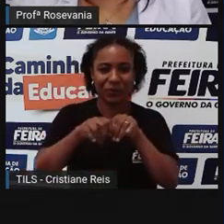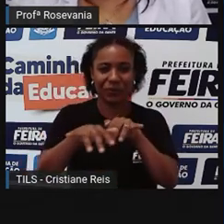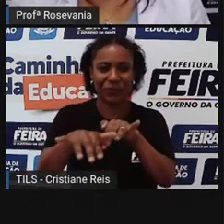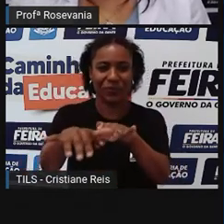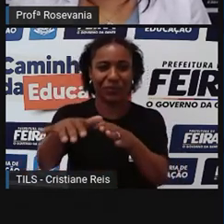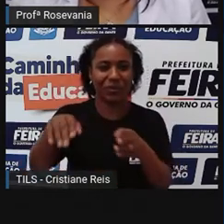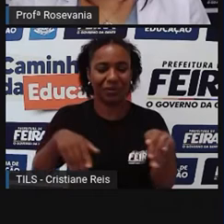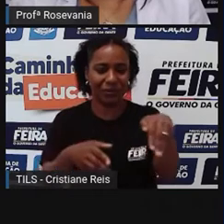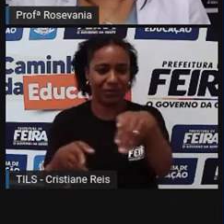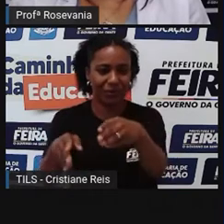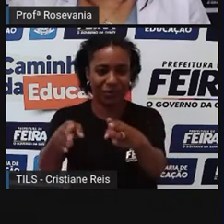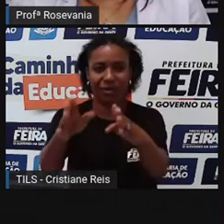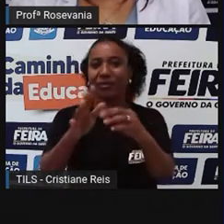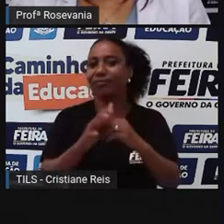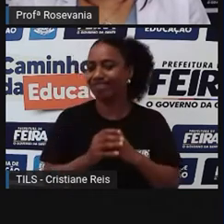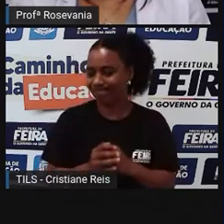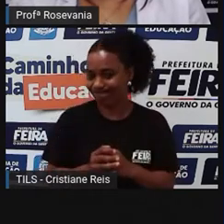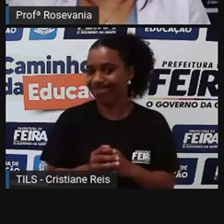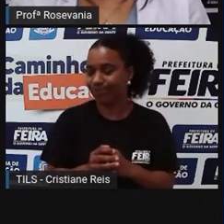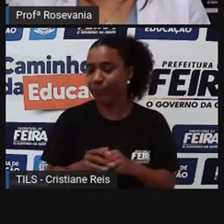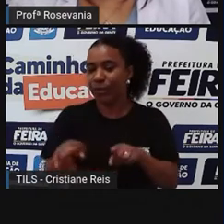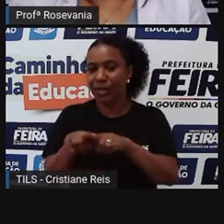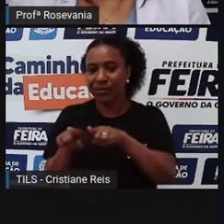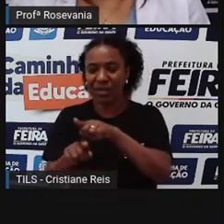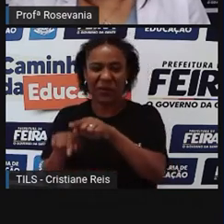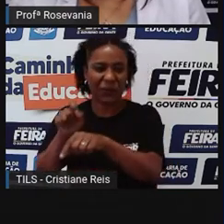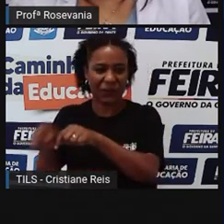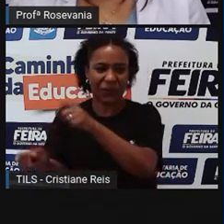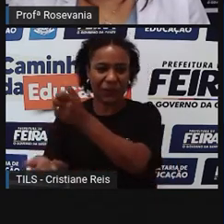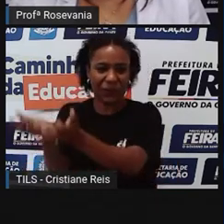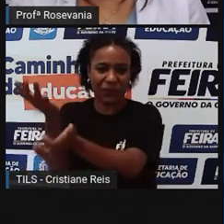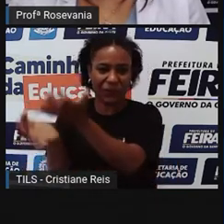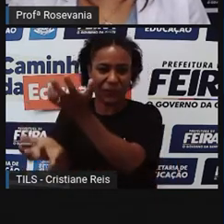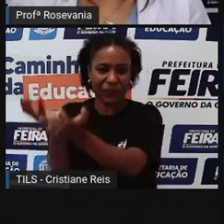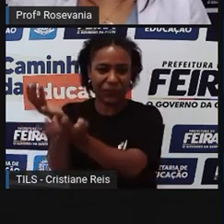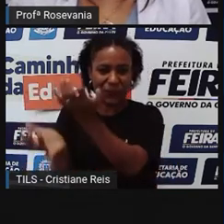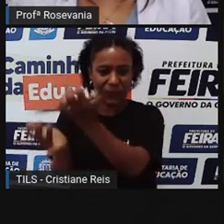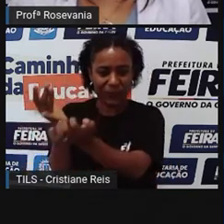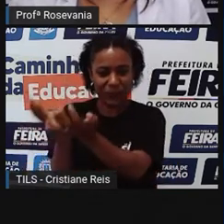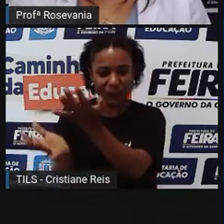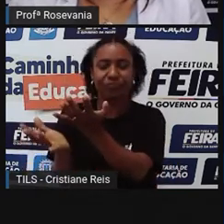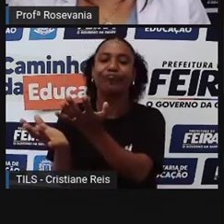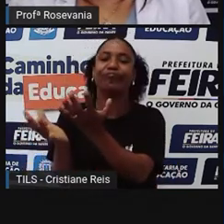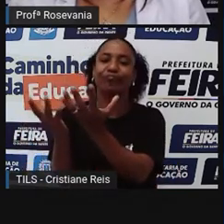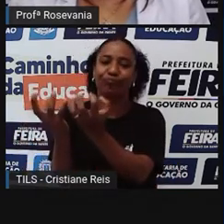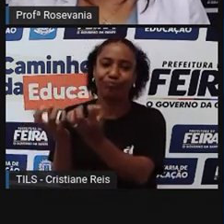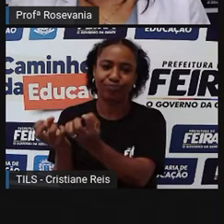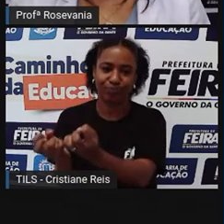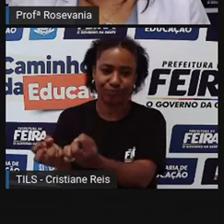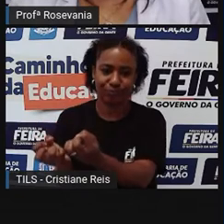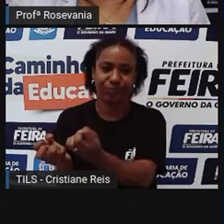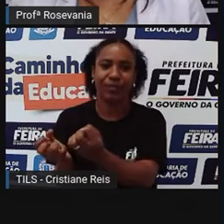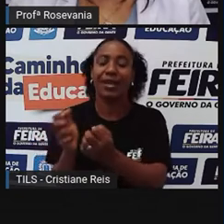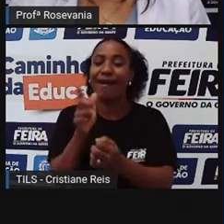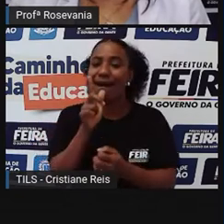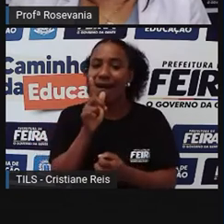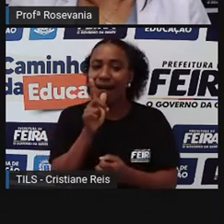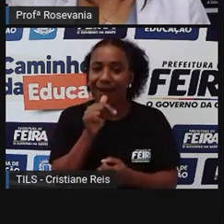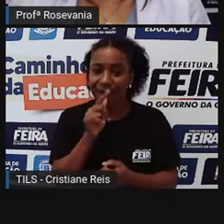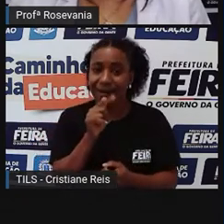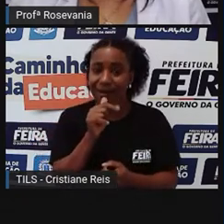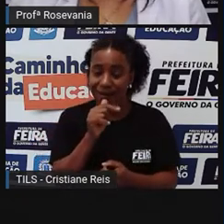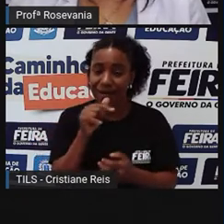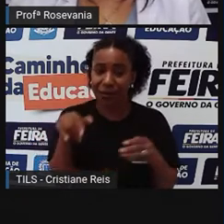tratamento específico, esses esgotos que a água do rio está recebendo. Então, ele está sendo um pouquinho, ou